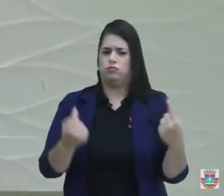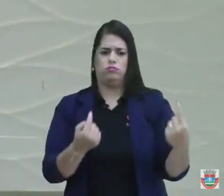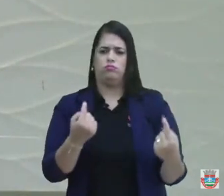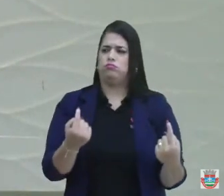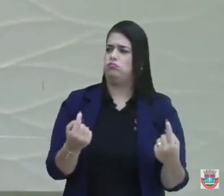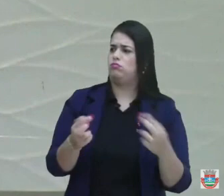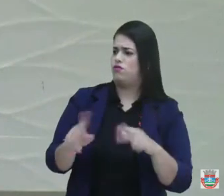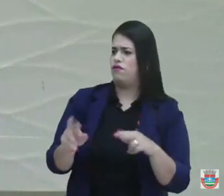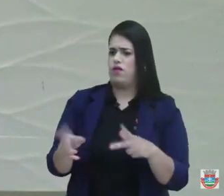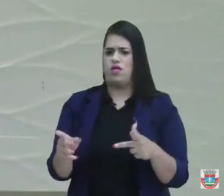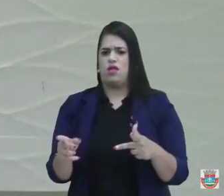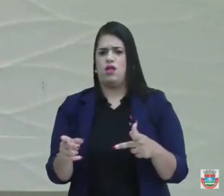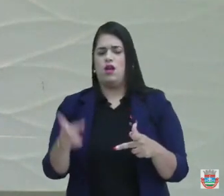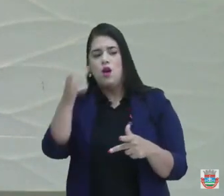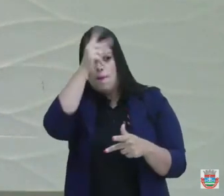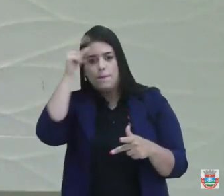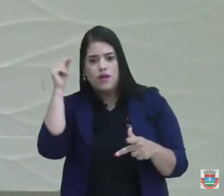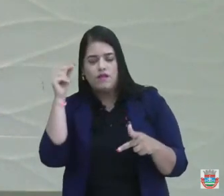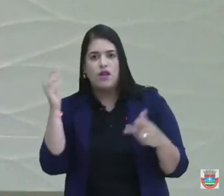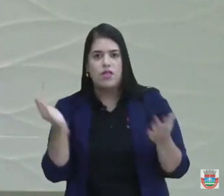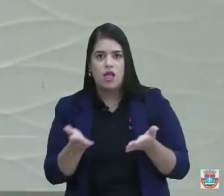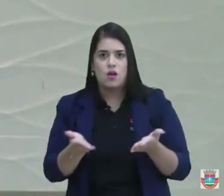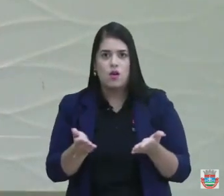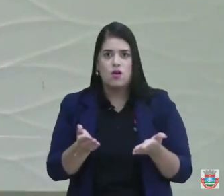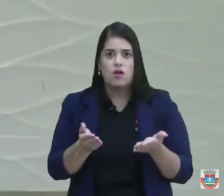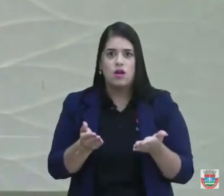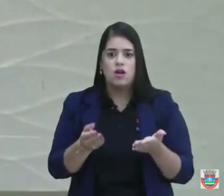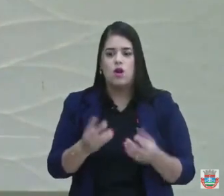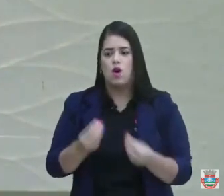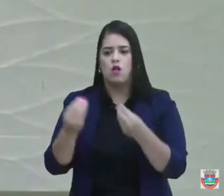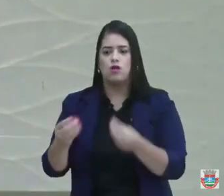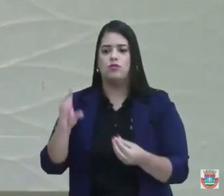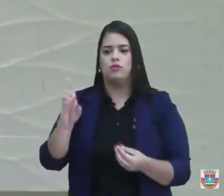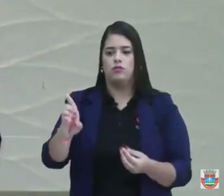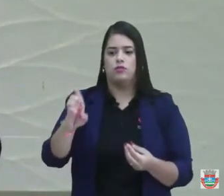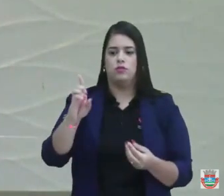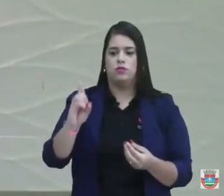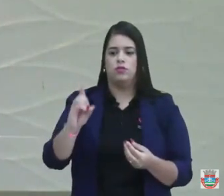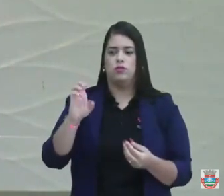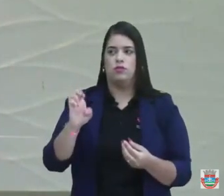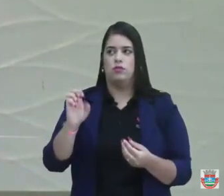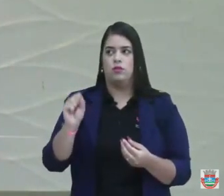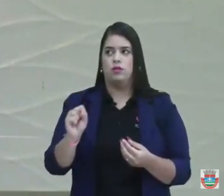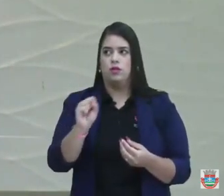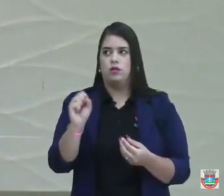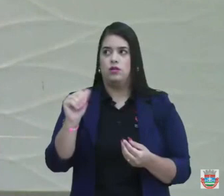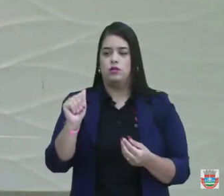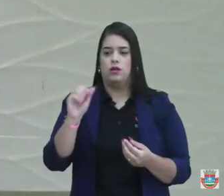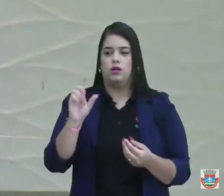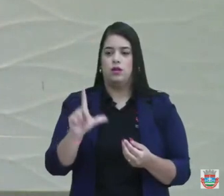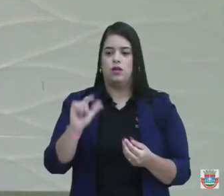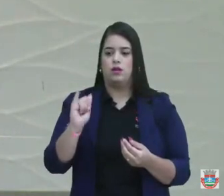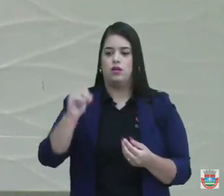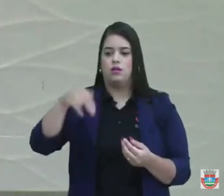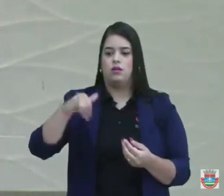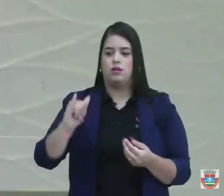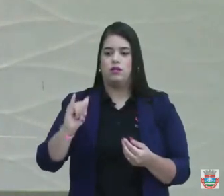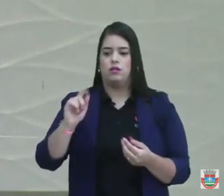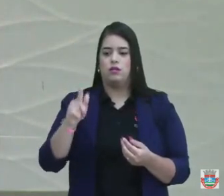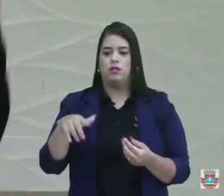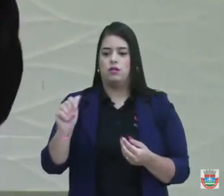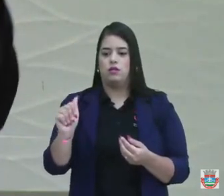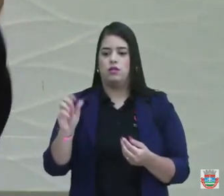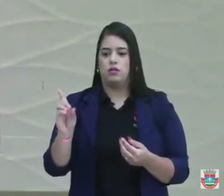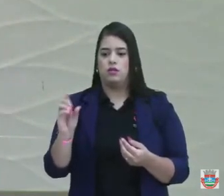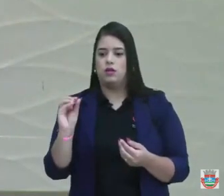Eu fiz o poço, agora o prefeito está colocando o destalizador. Muito bem, é assim que se trabalha, vereador. Deixei um lá no logrador também,